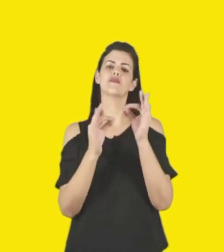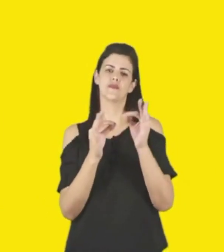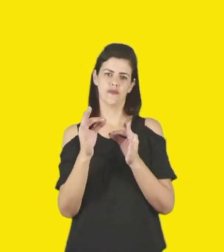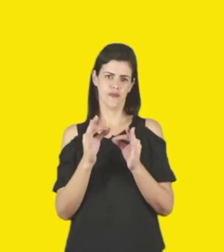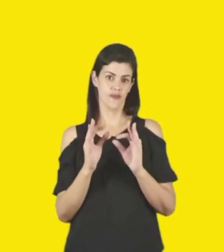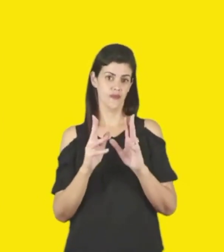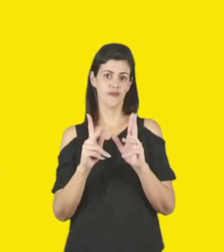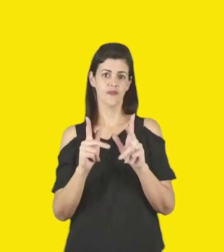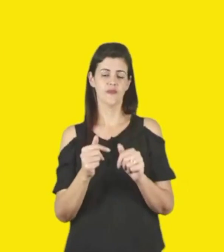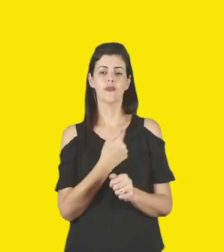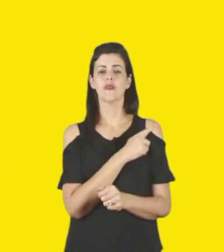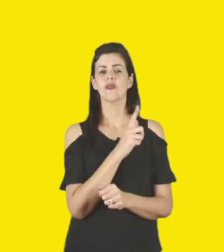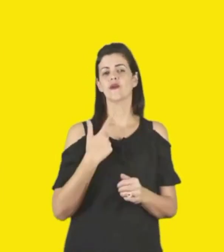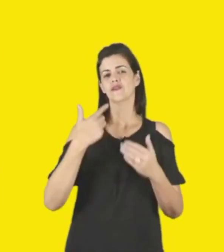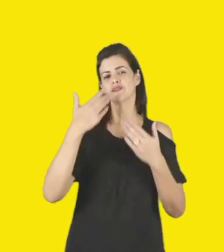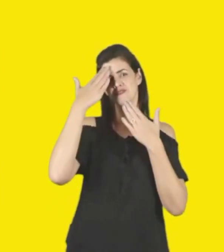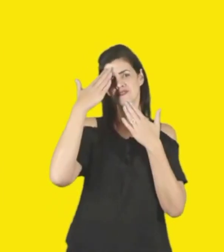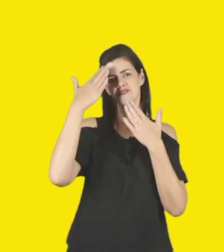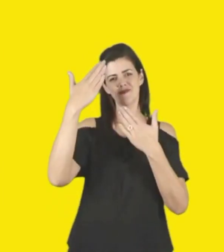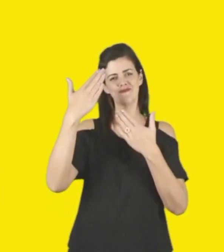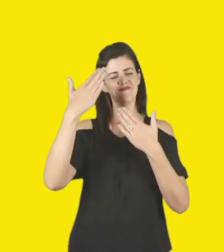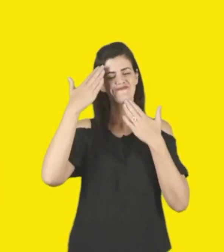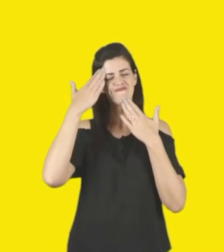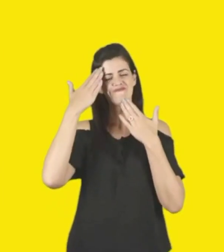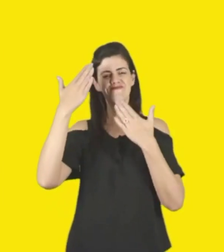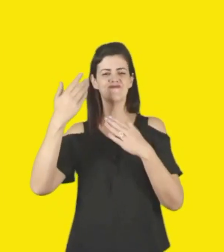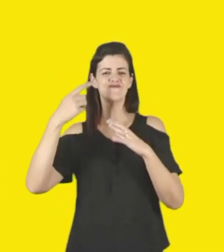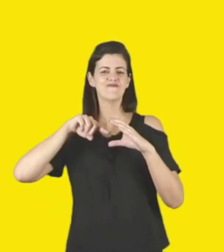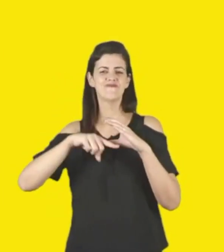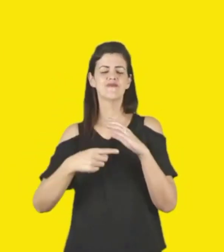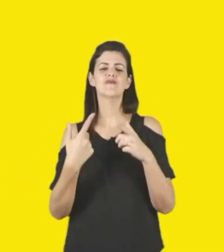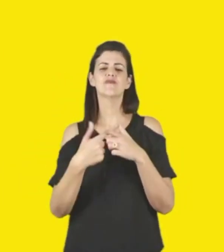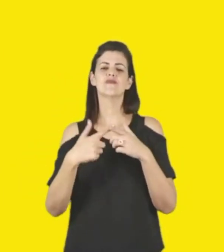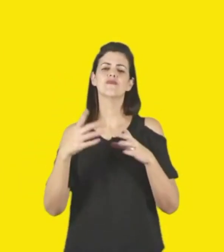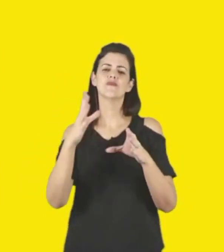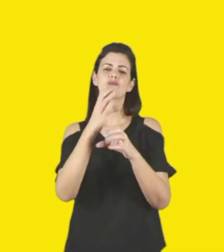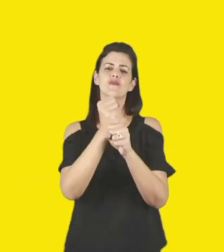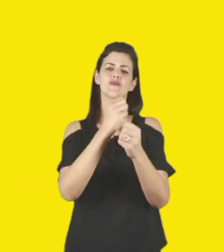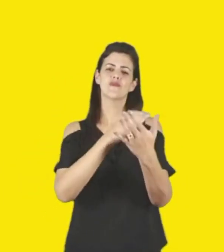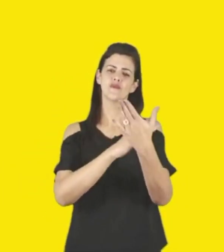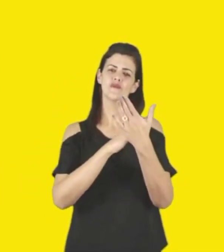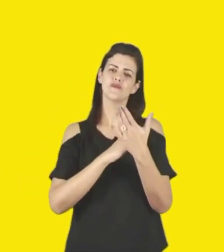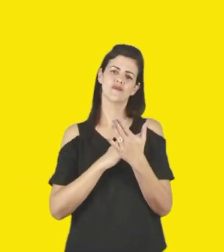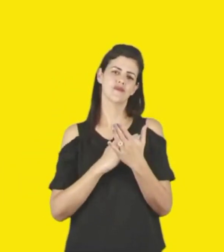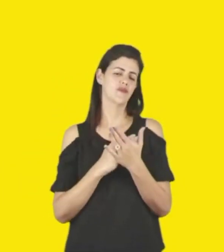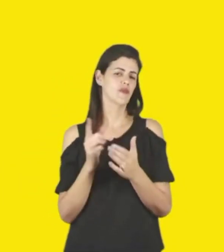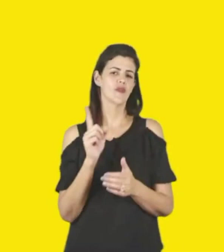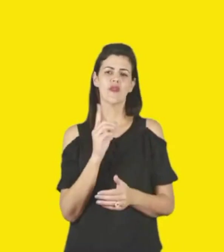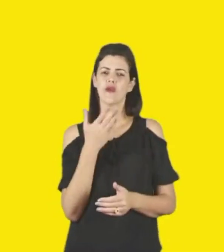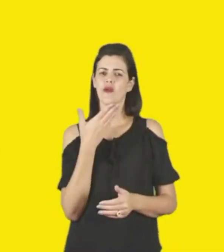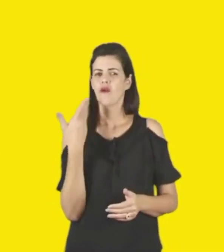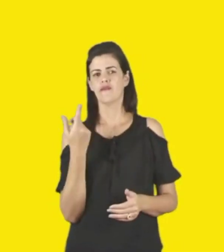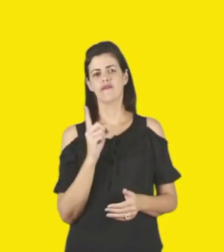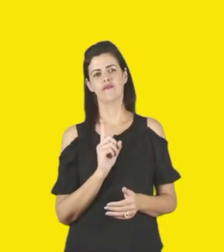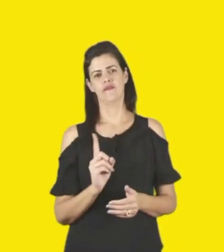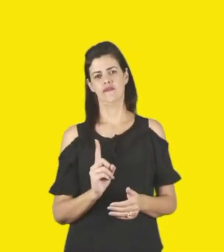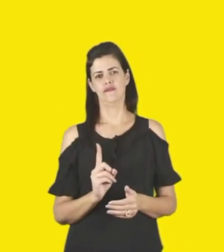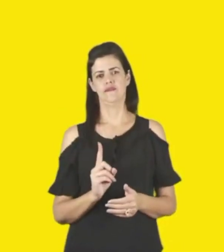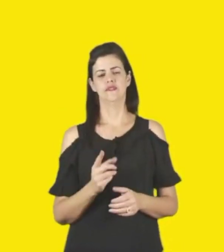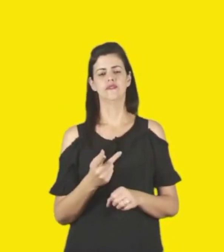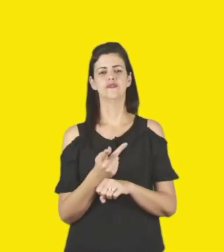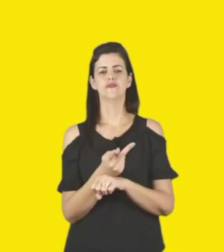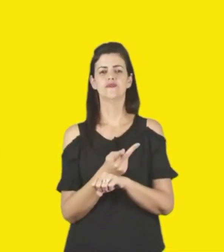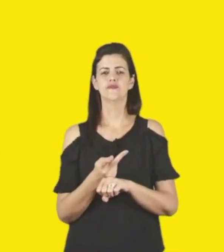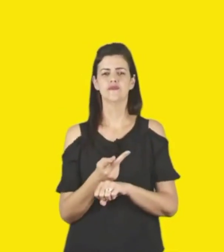aos quais agradecemos imensamente pela confiança e colaboração. Não é fácil procurarmos,